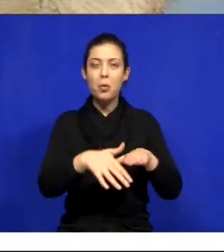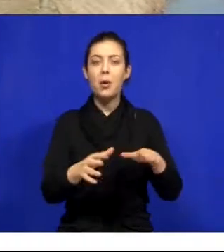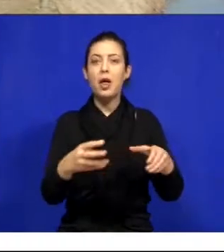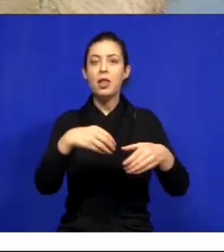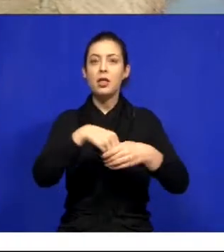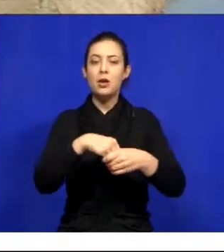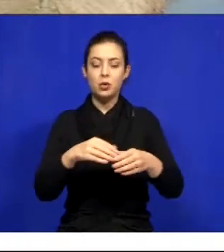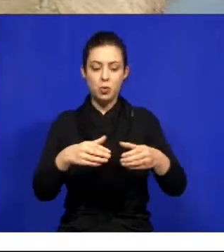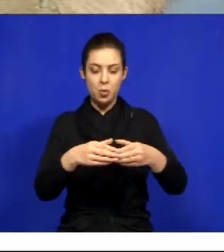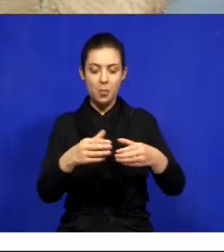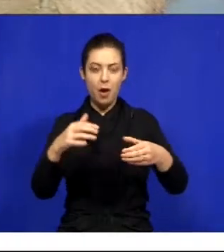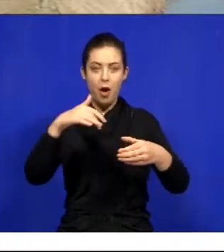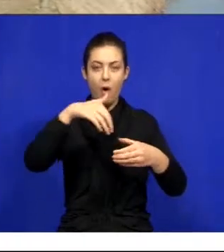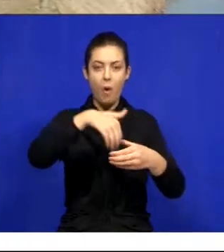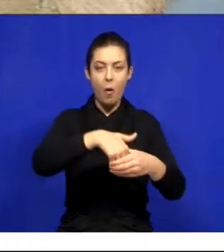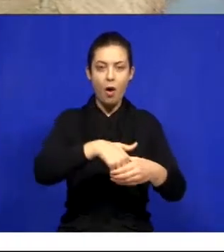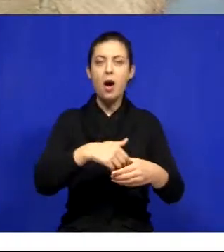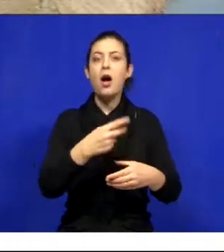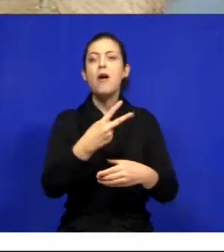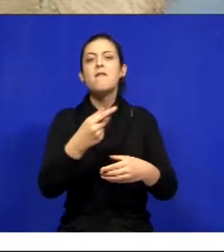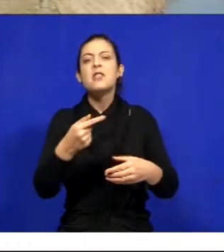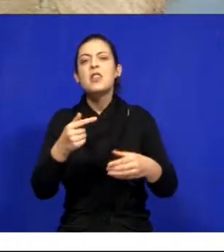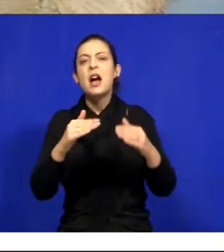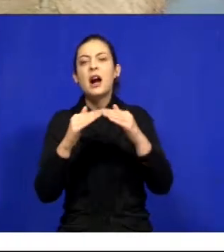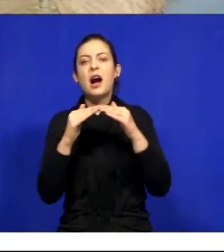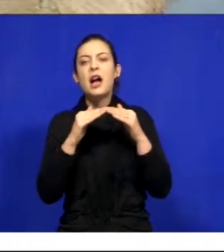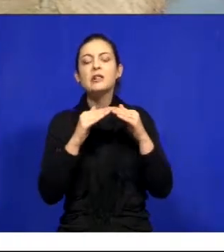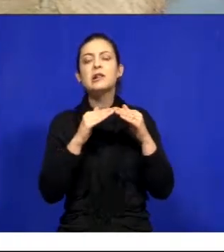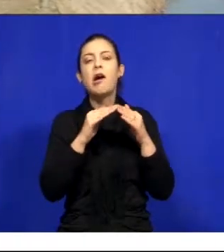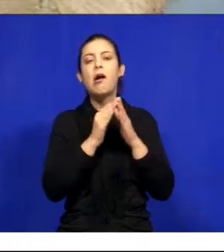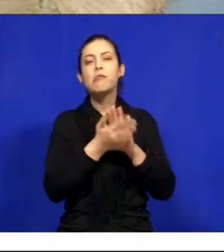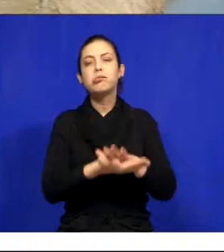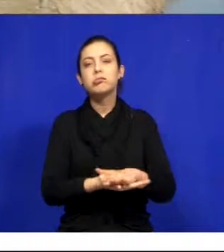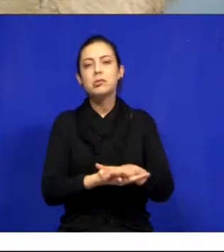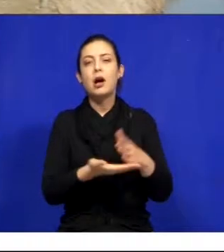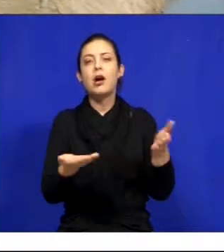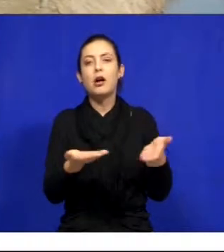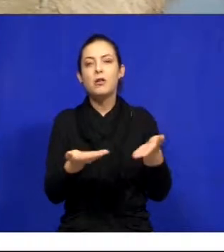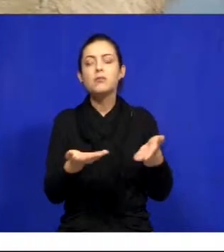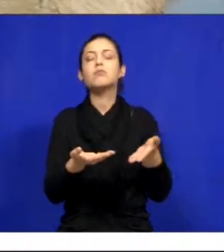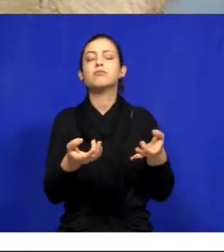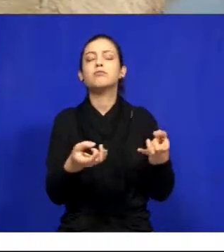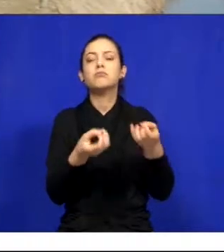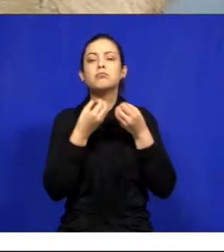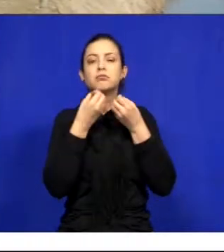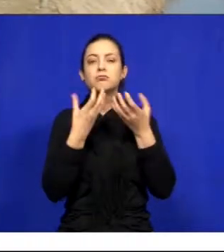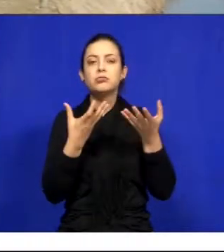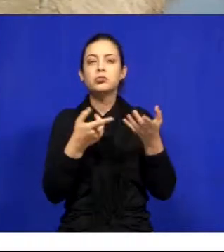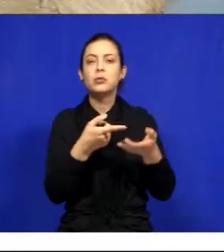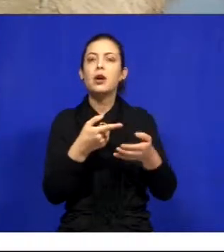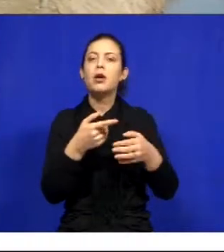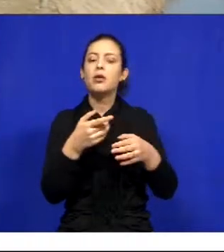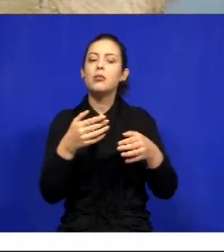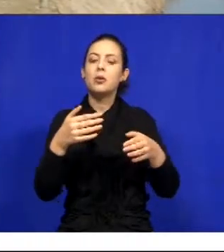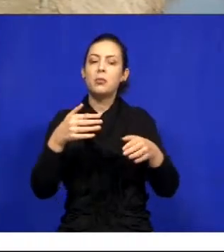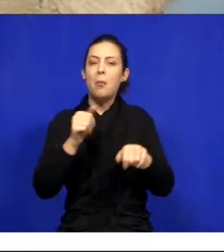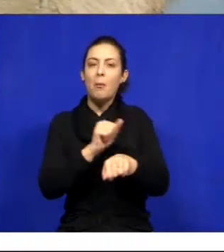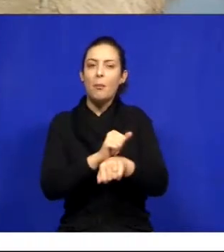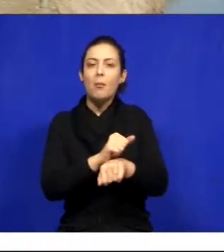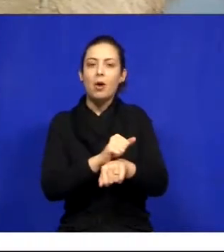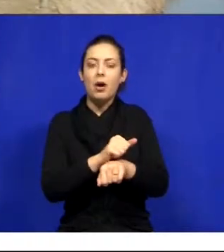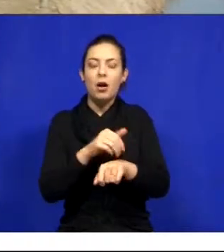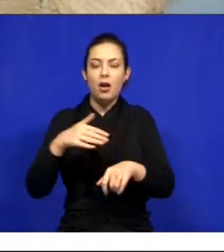época não limpou, entrou água, teve que desmanchar 27 casas. Agora não, agora está sendo muito bem feito aqui lá. Não existe água para